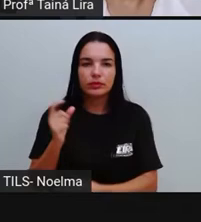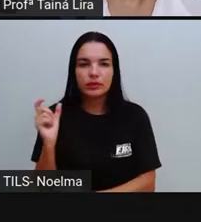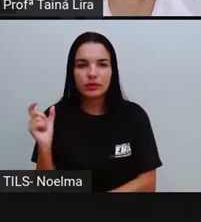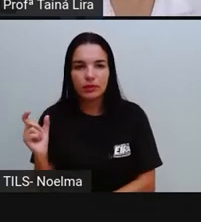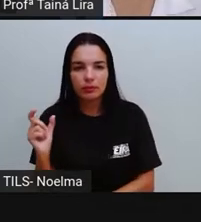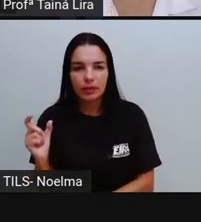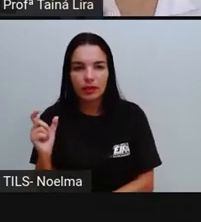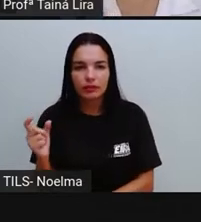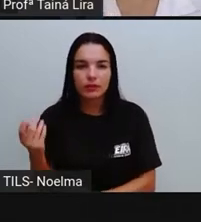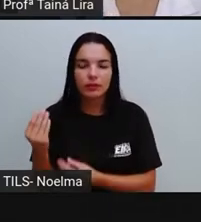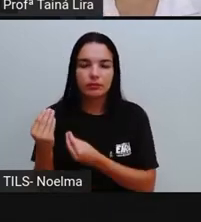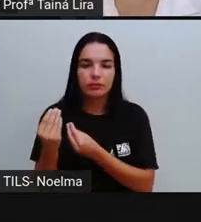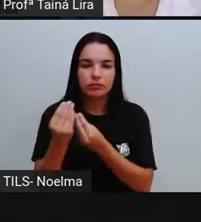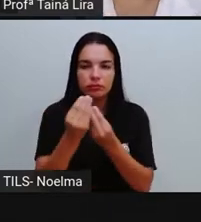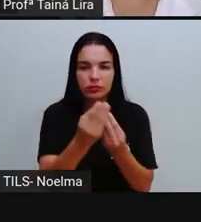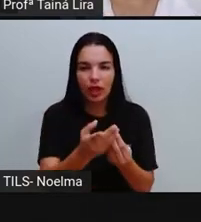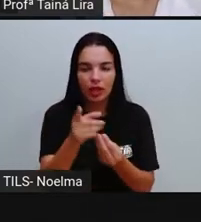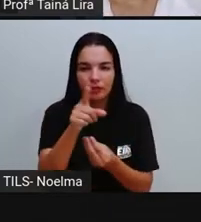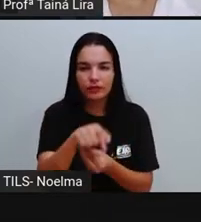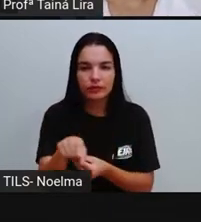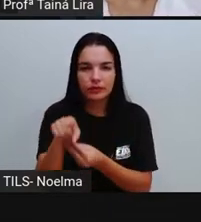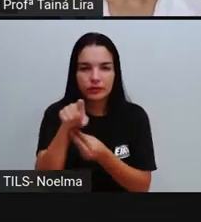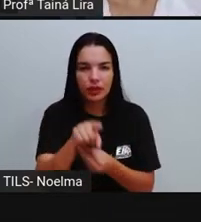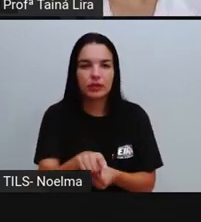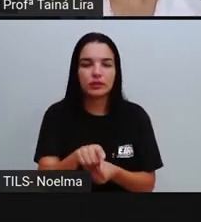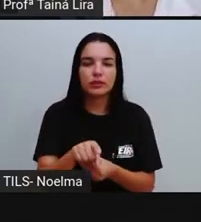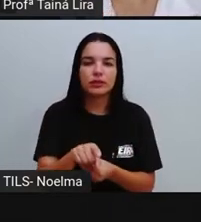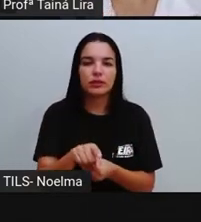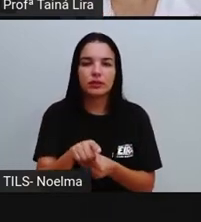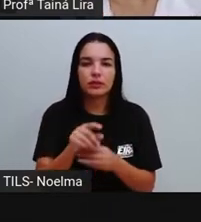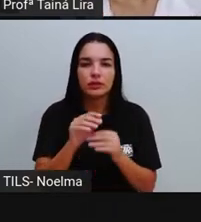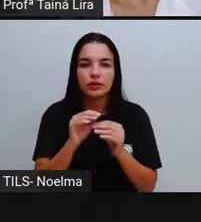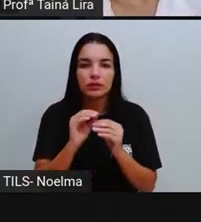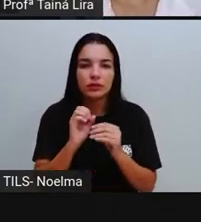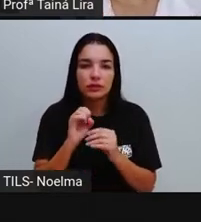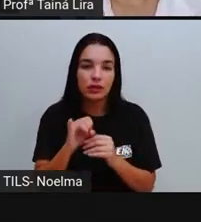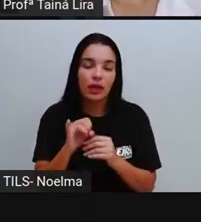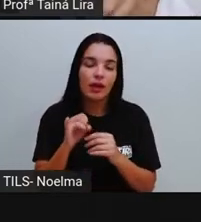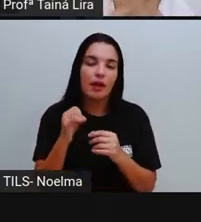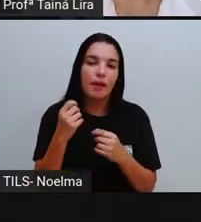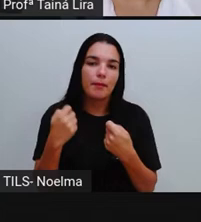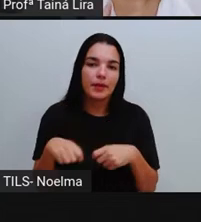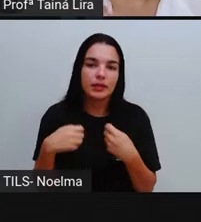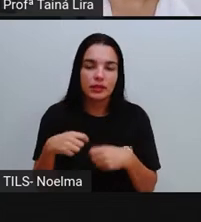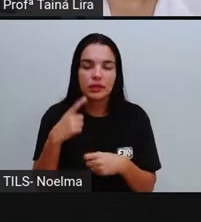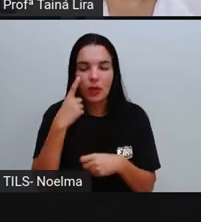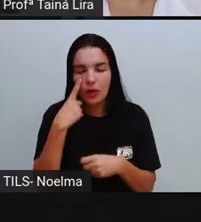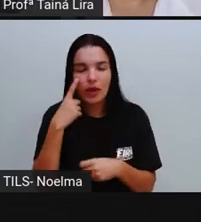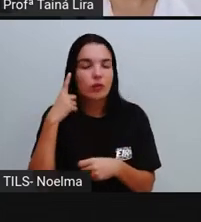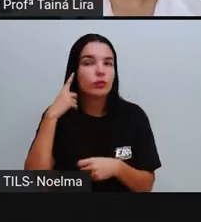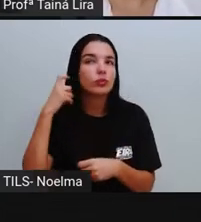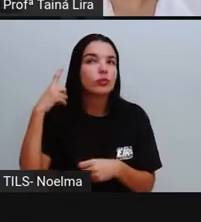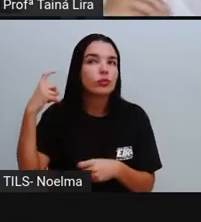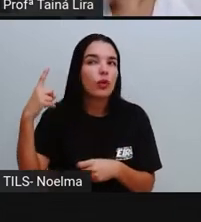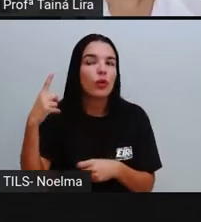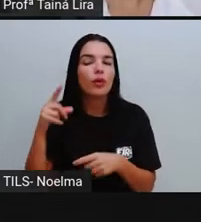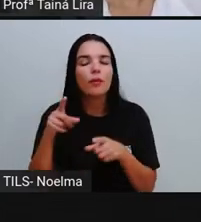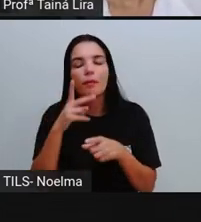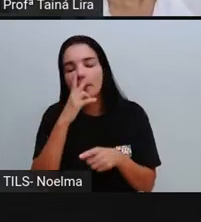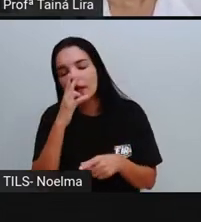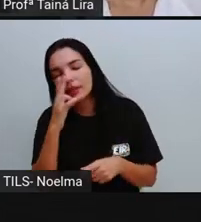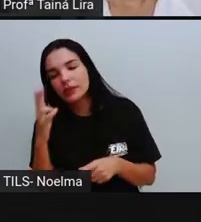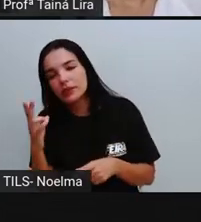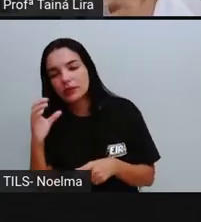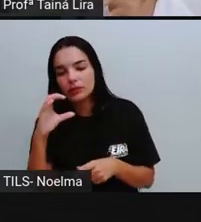trouxe hoje, Para mostrar a vocês, Tá? Já que, O X e o CH, aí os sons,